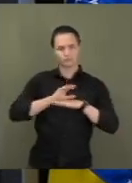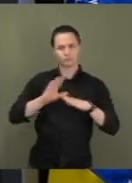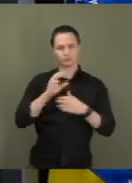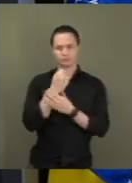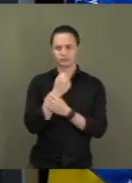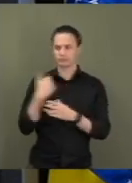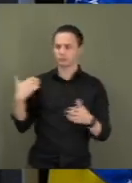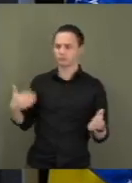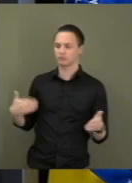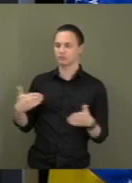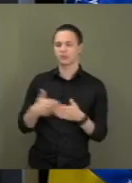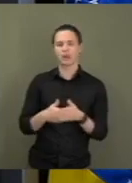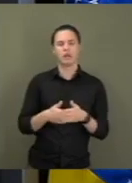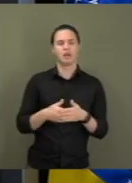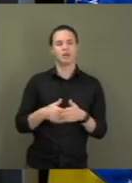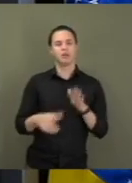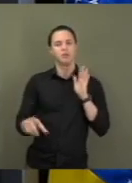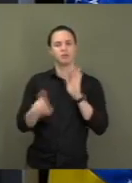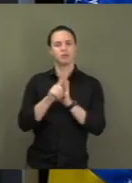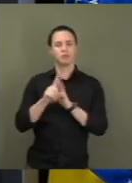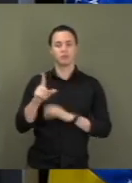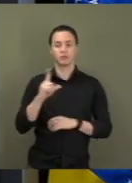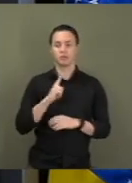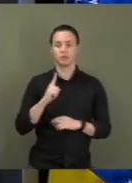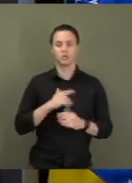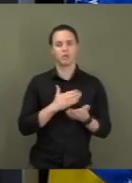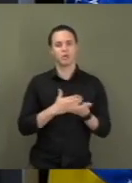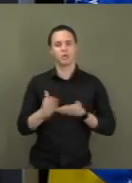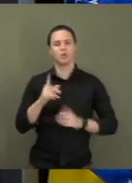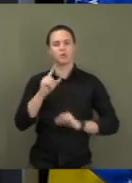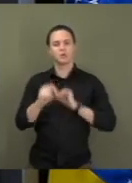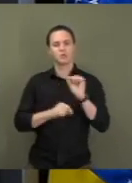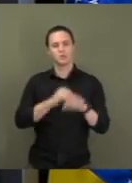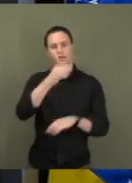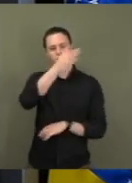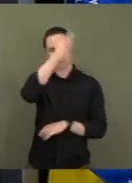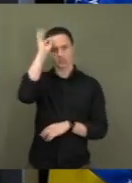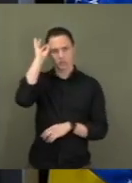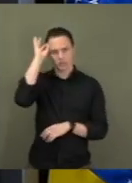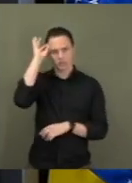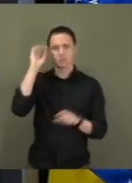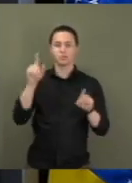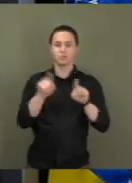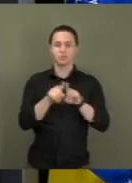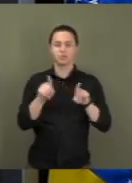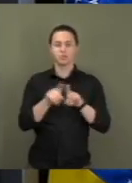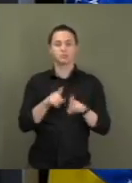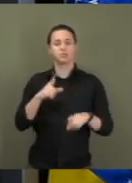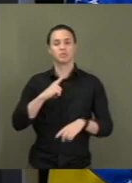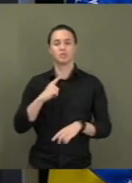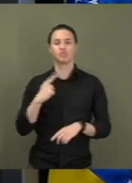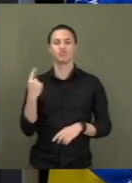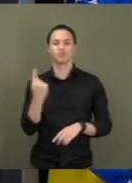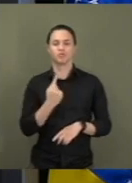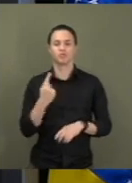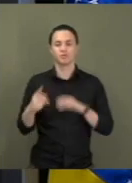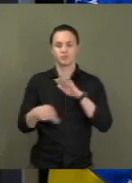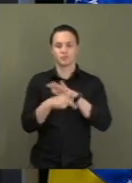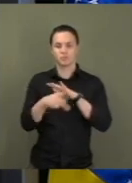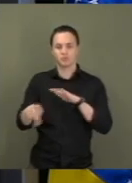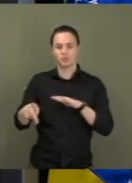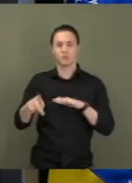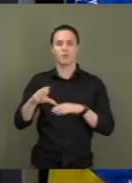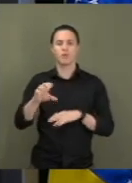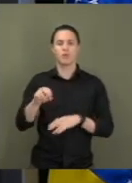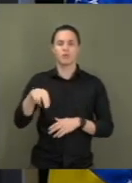legal com presunção inicial de inocência e individualização da conduta